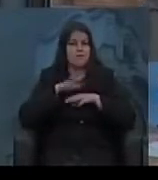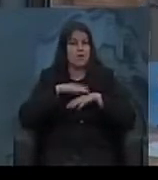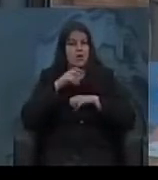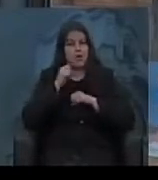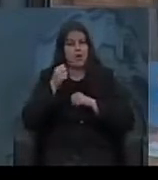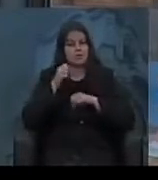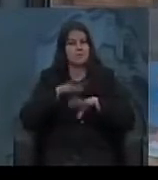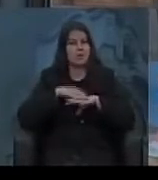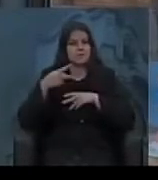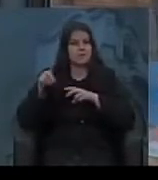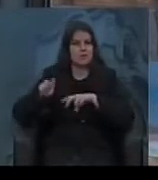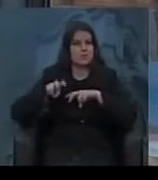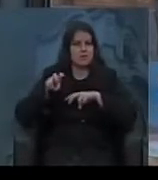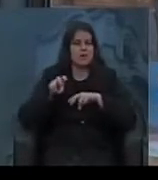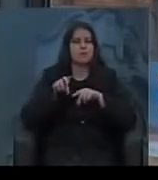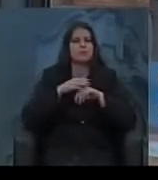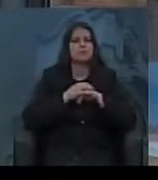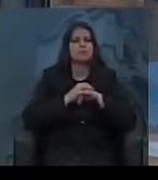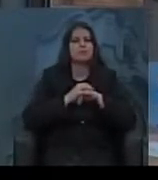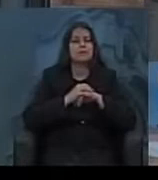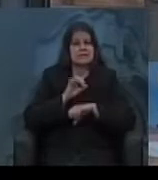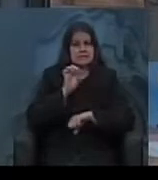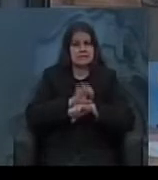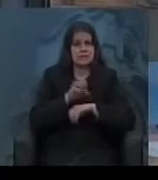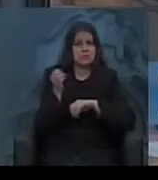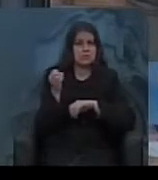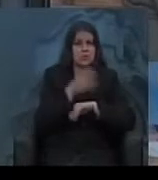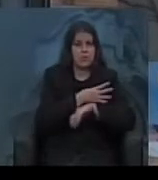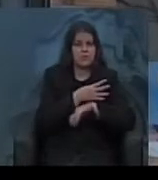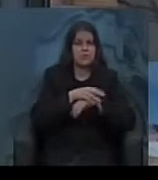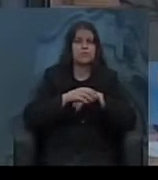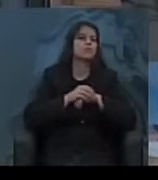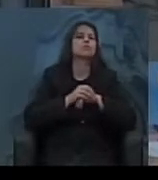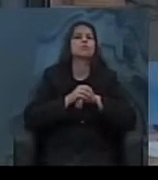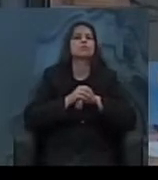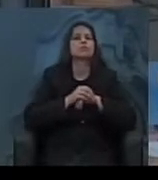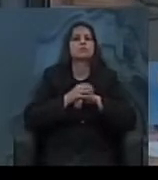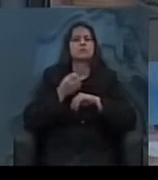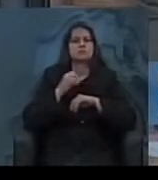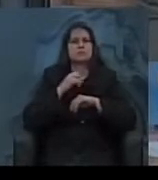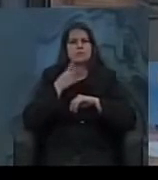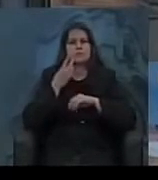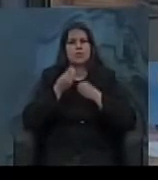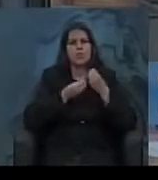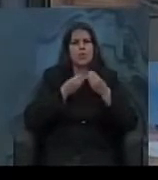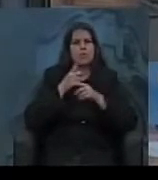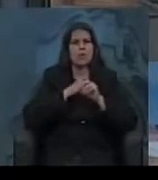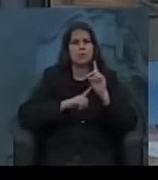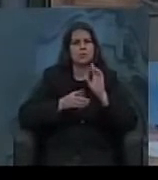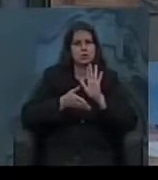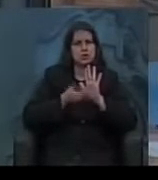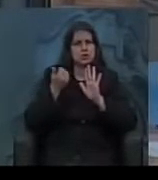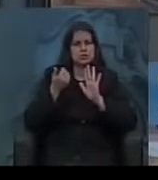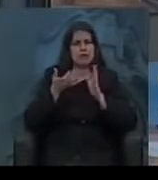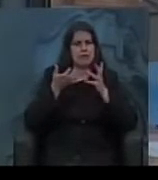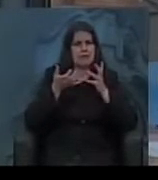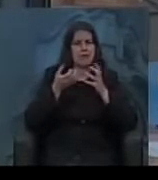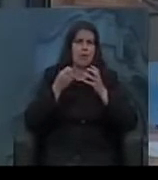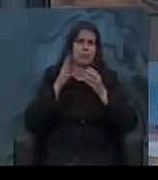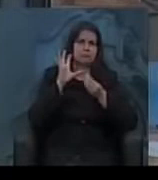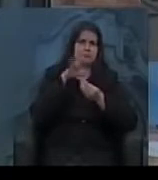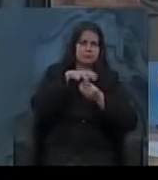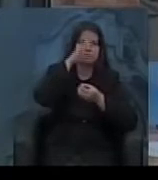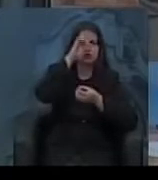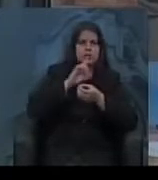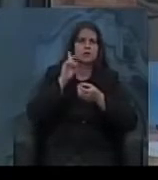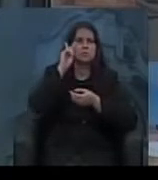do setor rural, etc. Então, com o Estado Novo, se, por um lado, traz a questão da supressão dos direitos políticos, por outro lado,